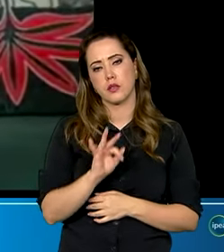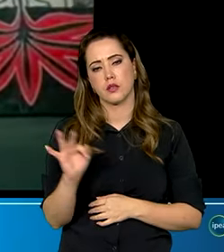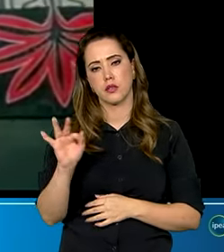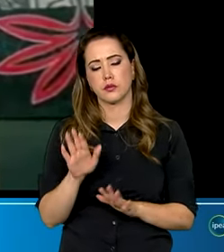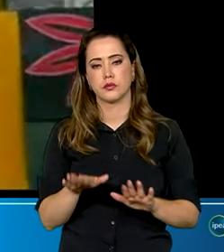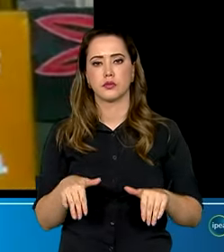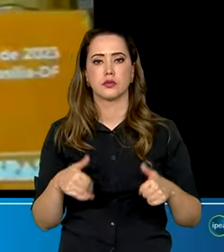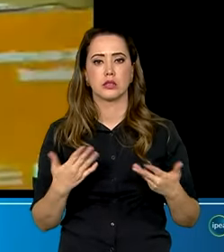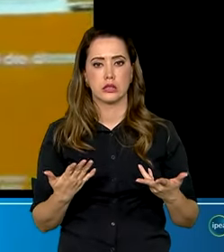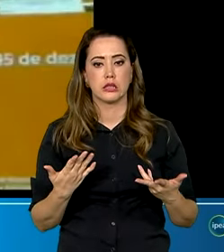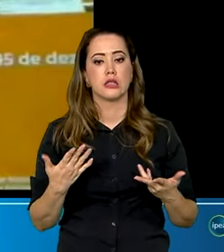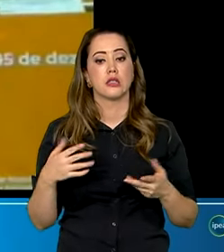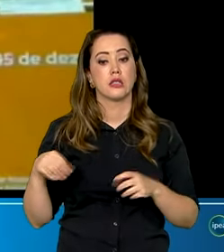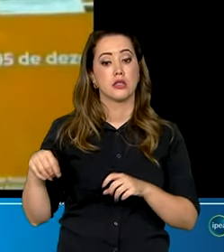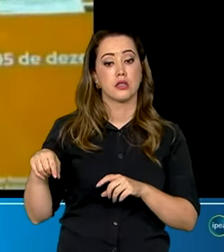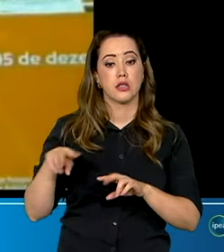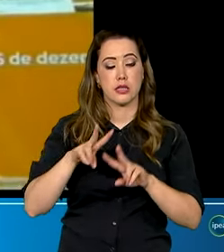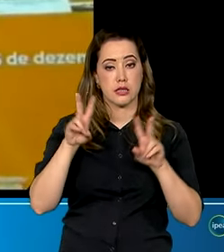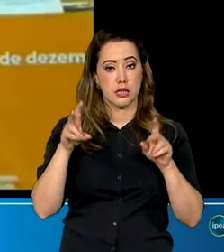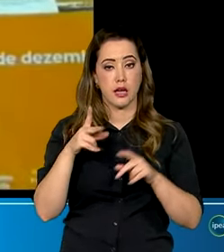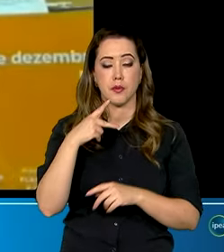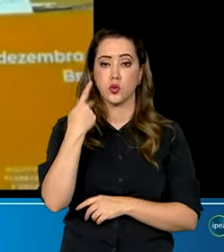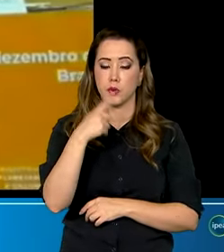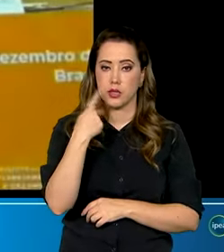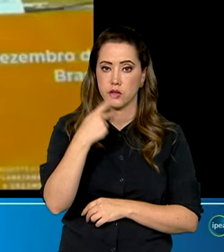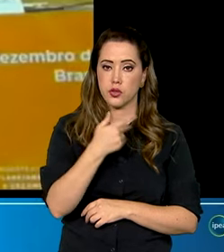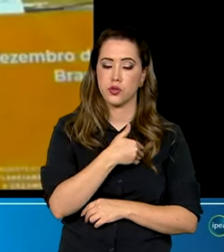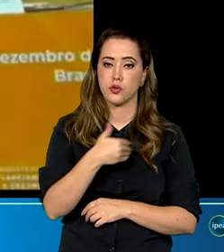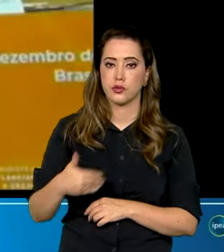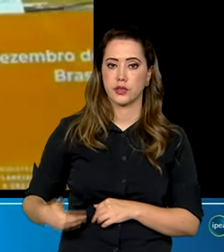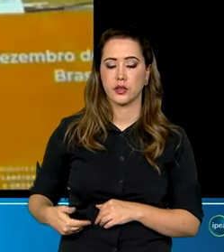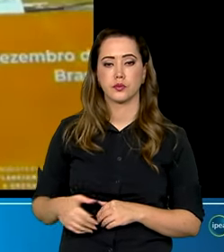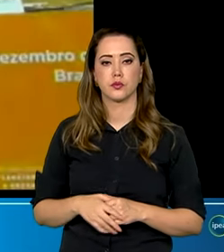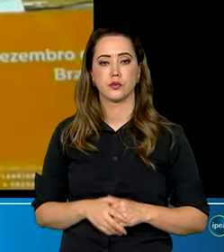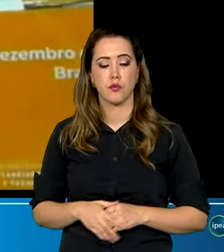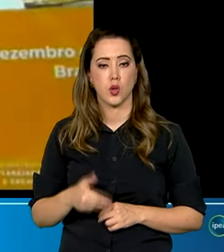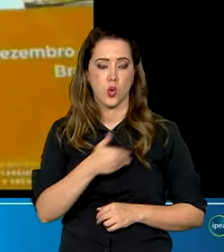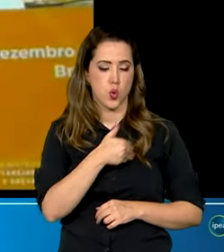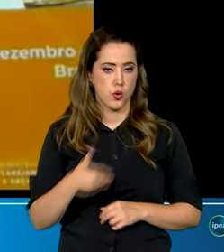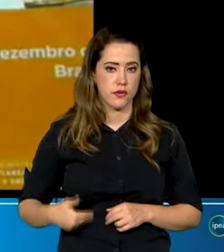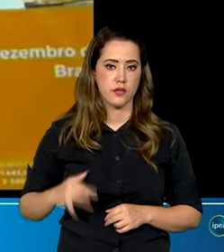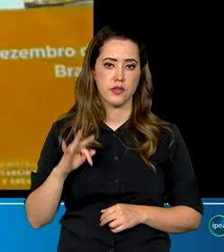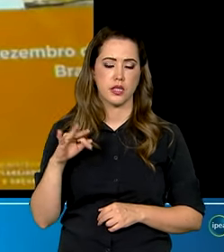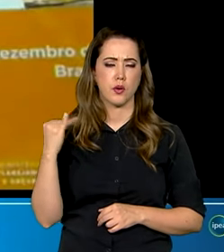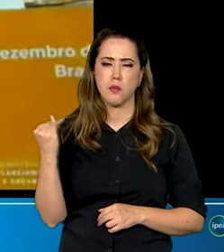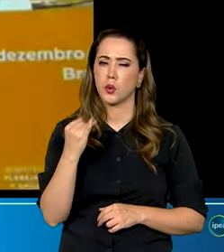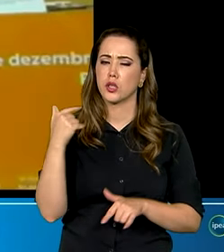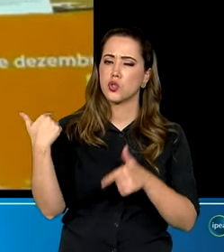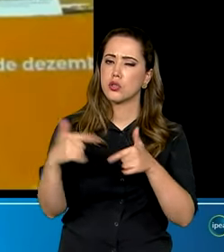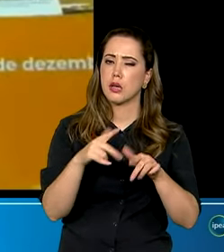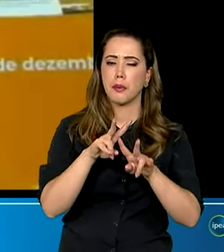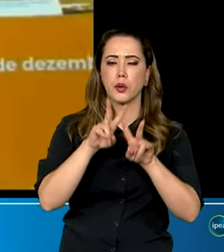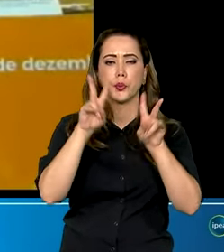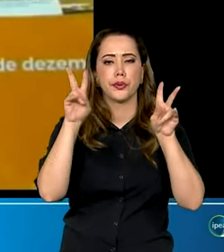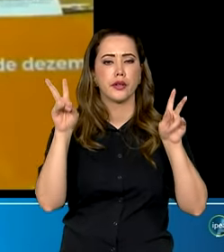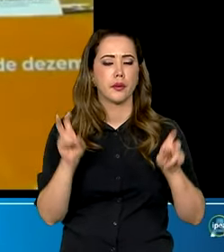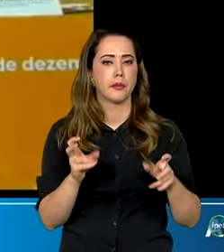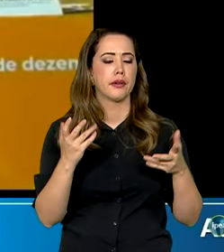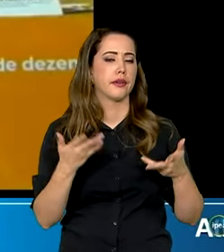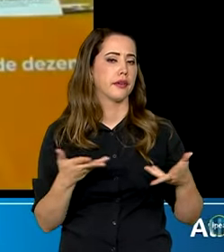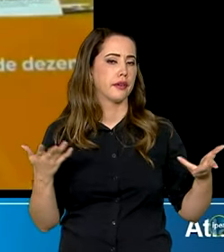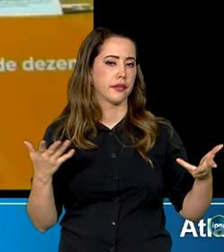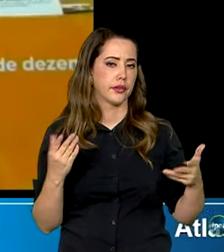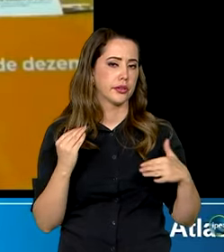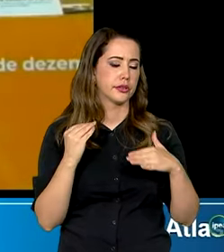orienta esse sistema de política pública, o governo federal tem um papel muito importante no sentido de, enfim,